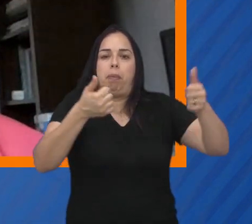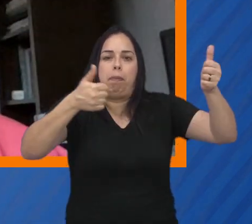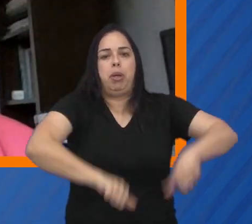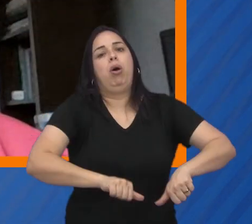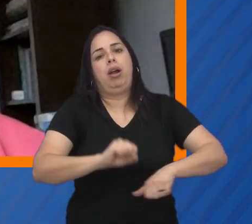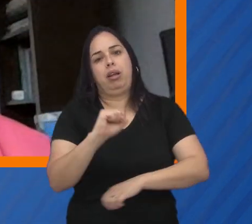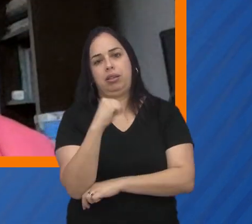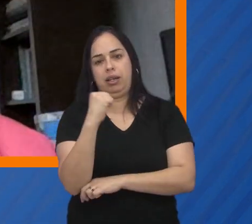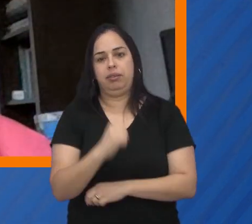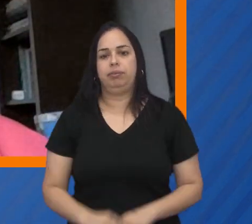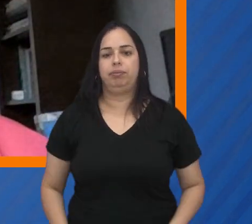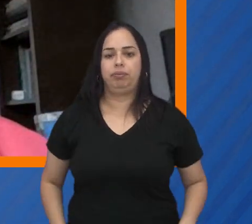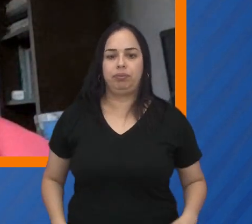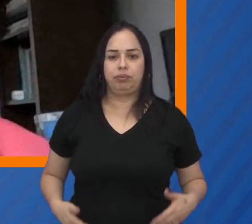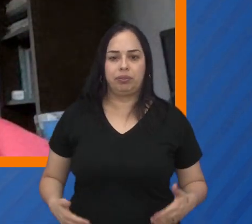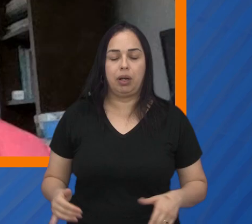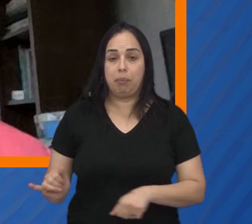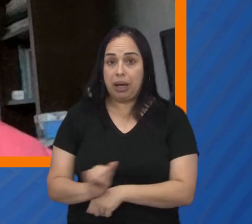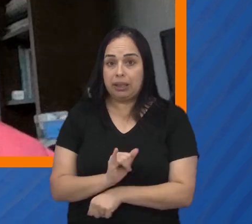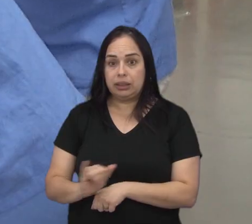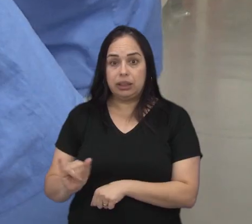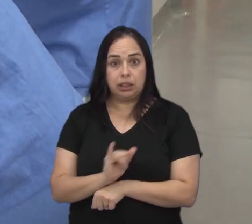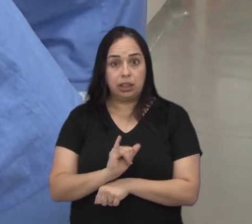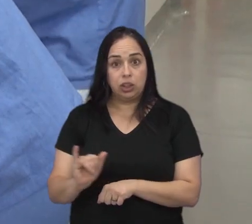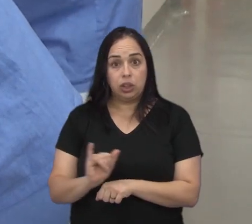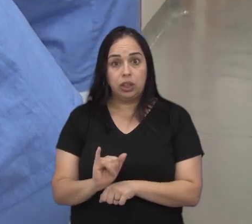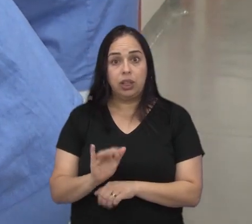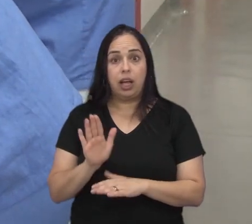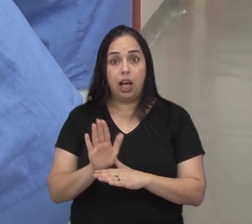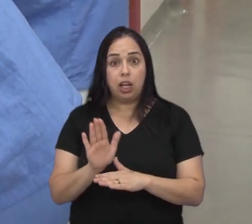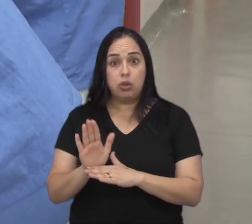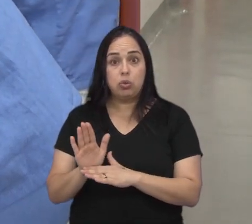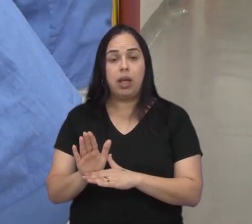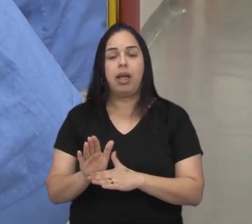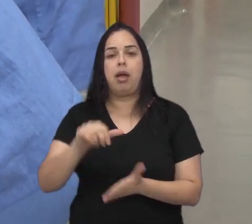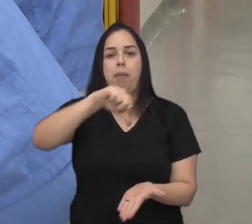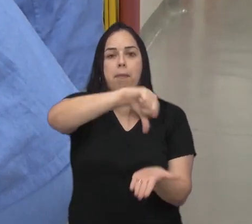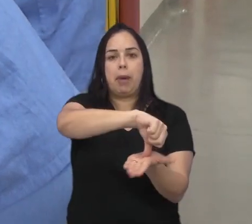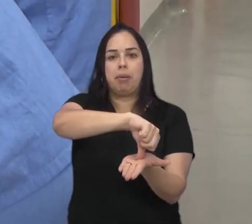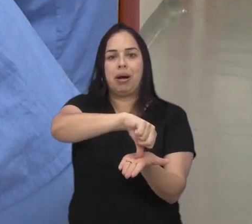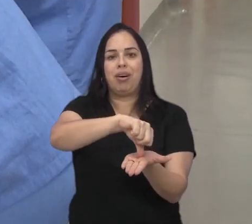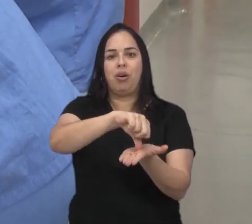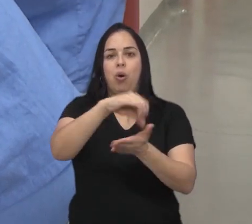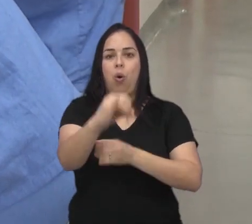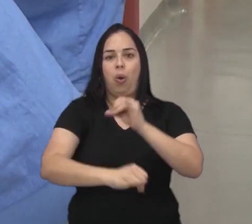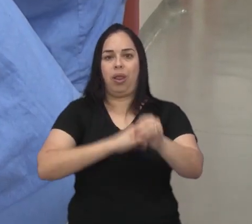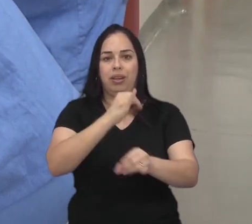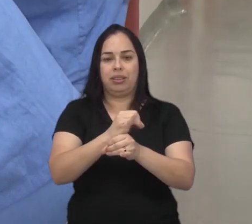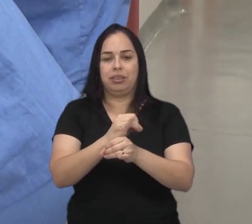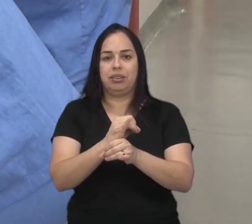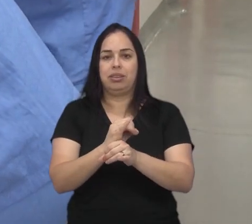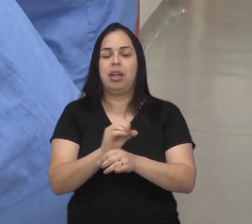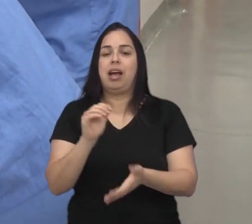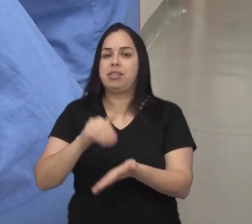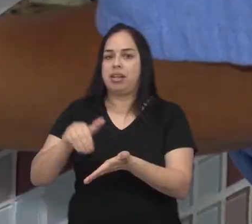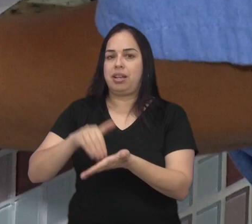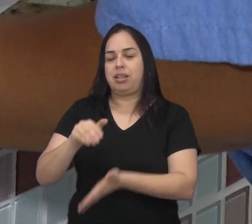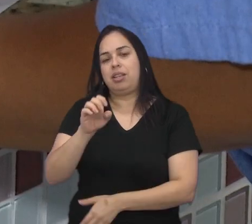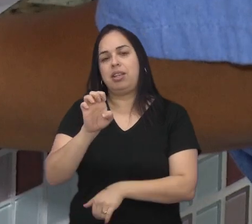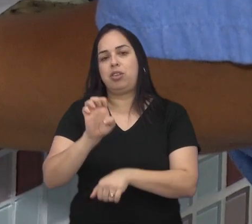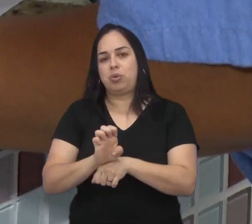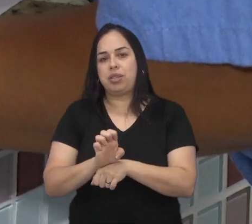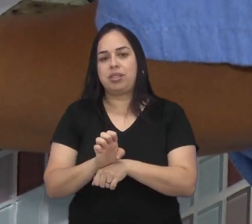criança pode evoluir mais gravemente. Uma ferramenta que facilita essa busca é um mapa online, disponibilizado pela